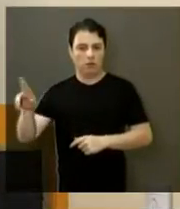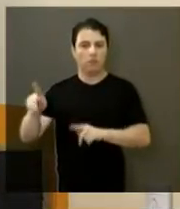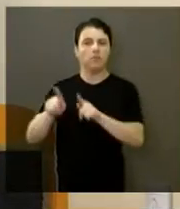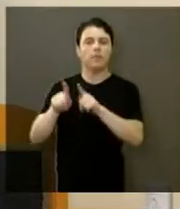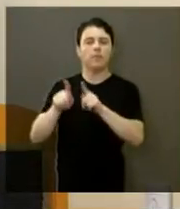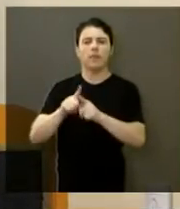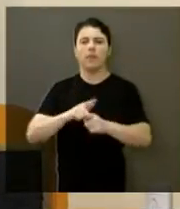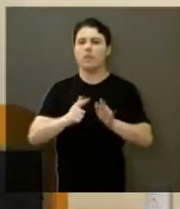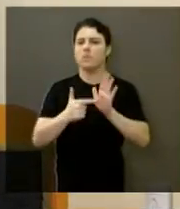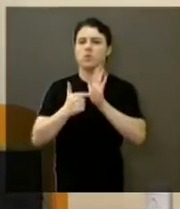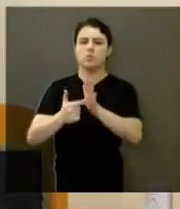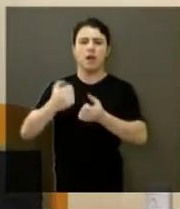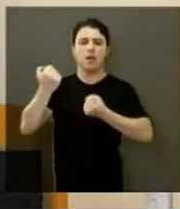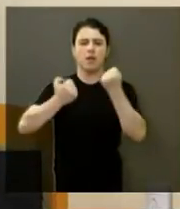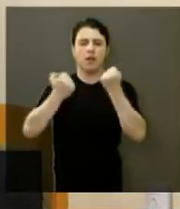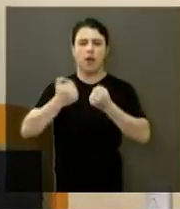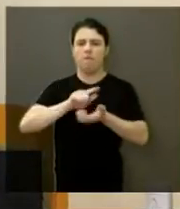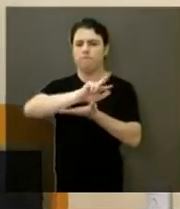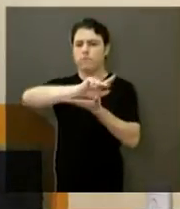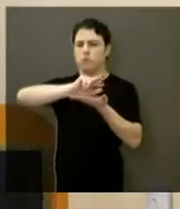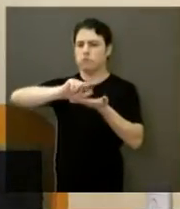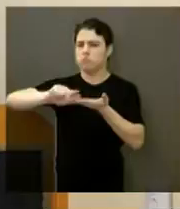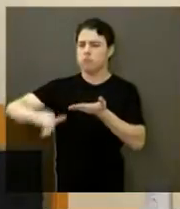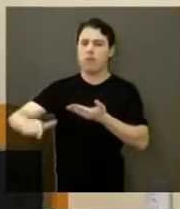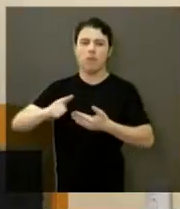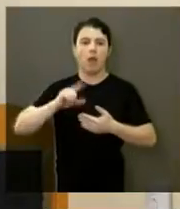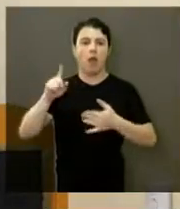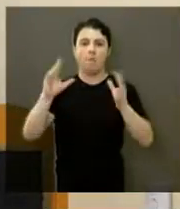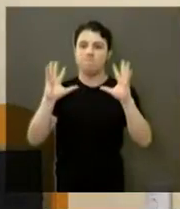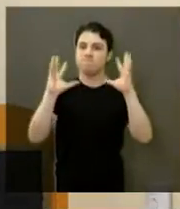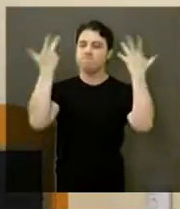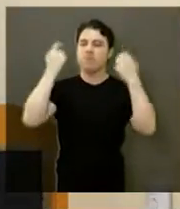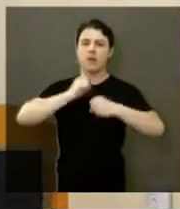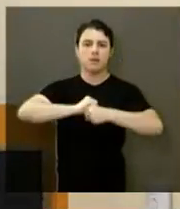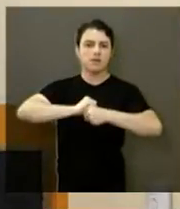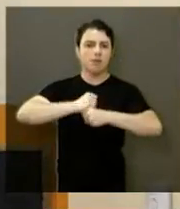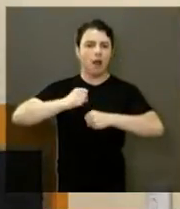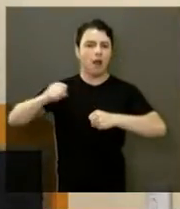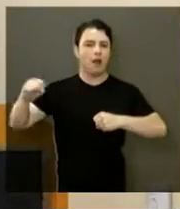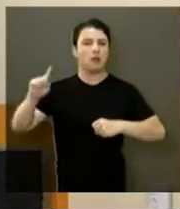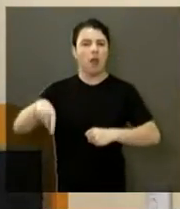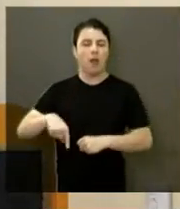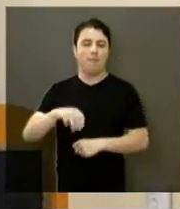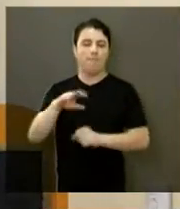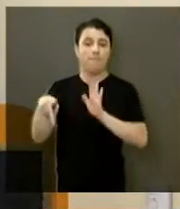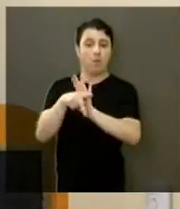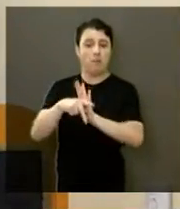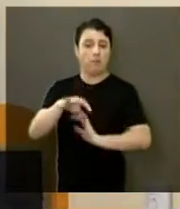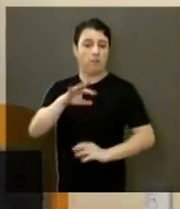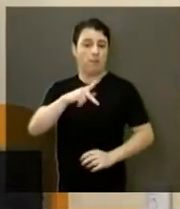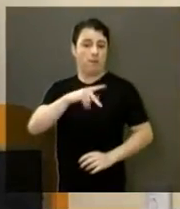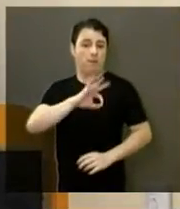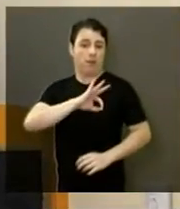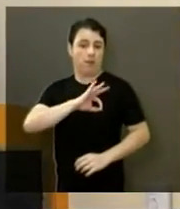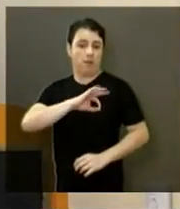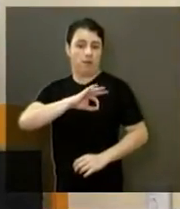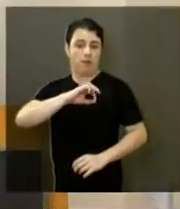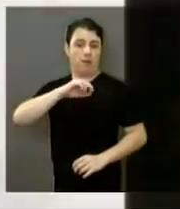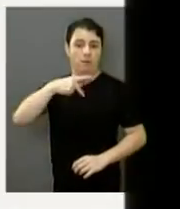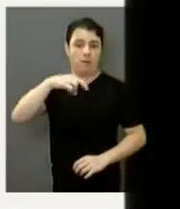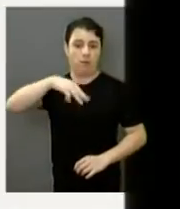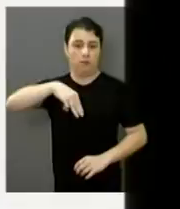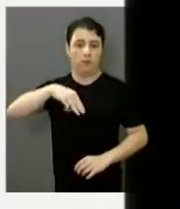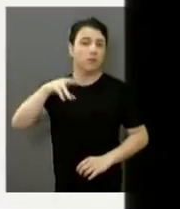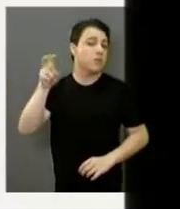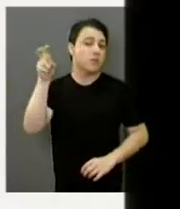viaturas, e o Canil estará presente também. Será um evento aí da Polícia Militar. Será quinta-feira agora, às